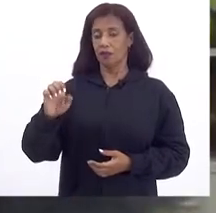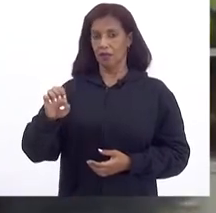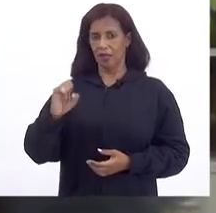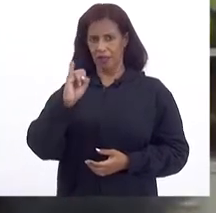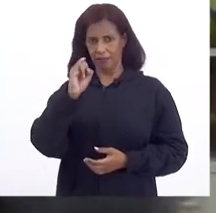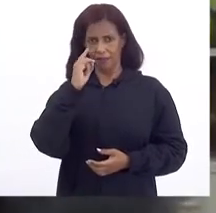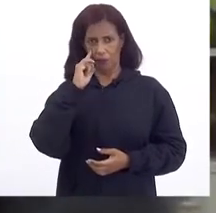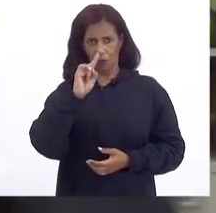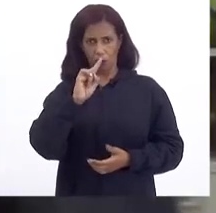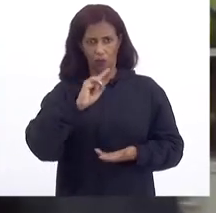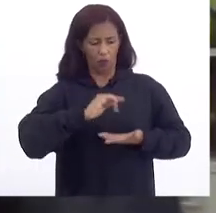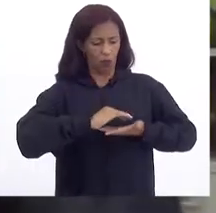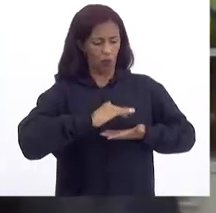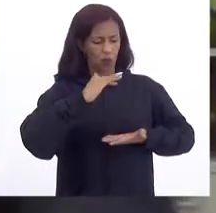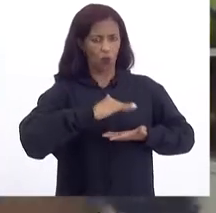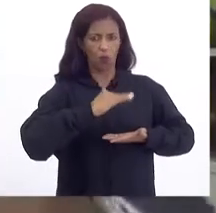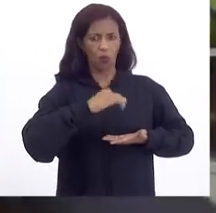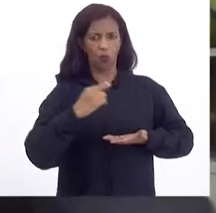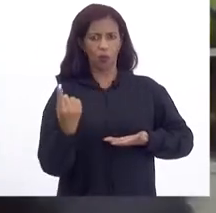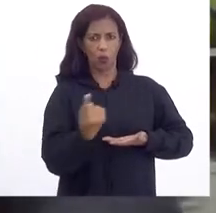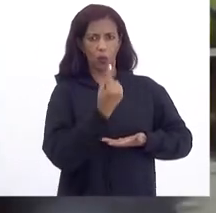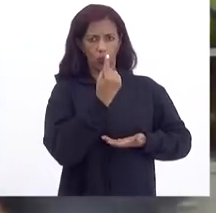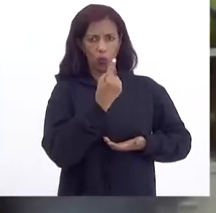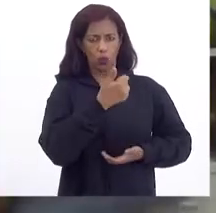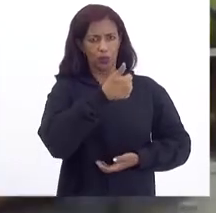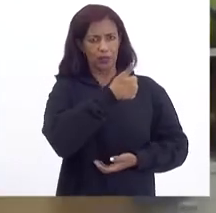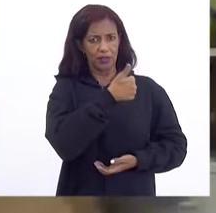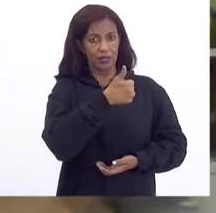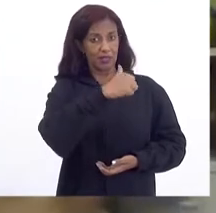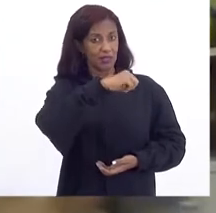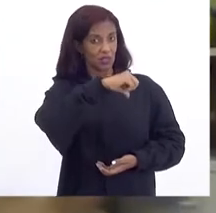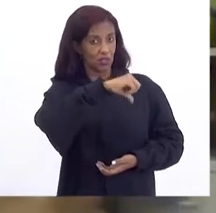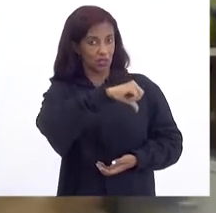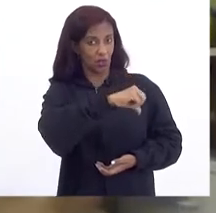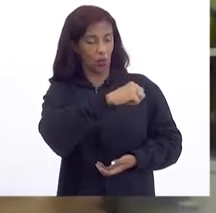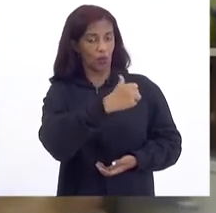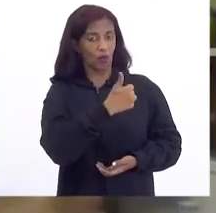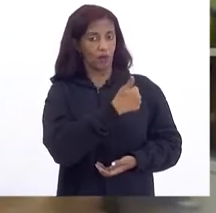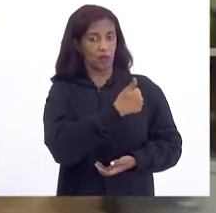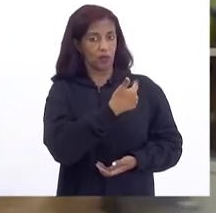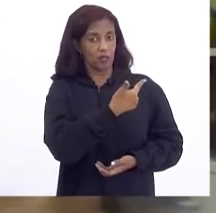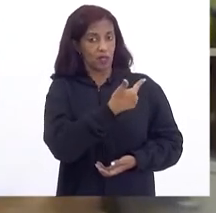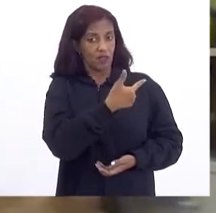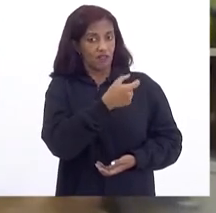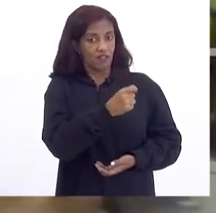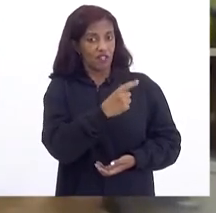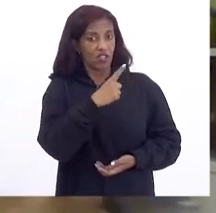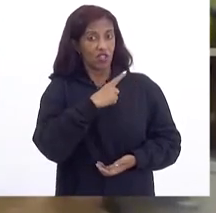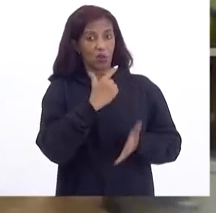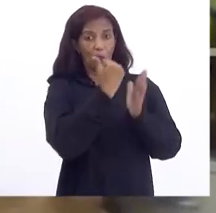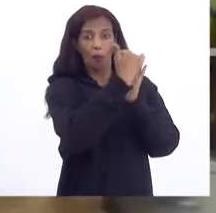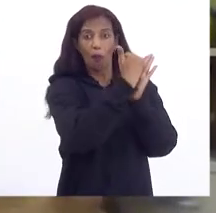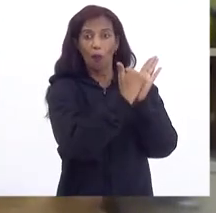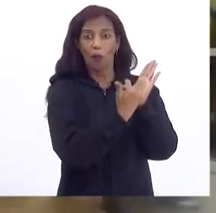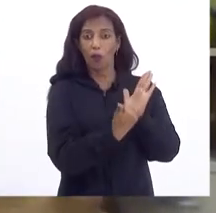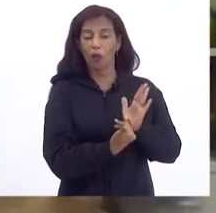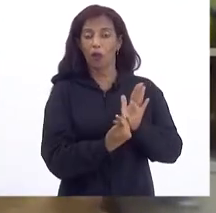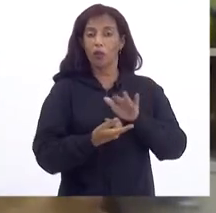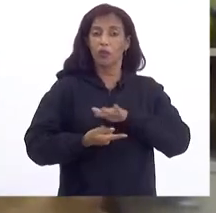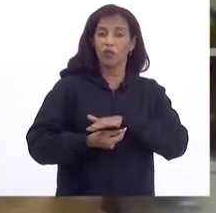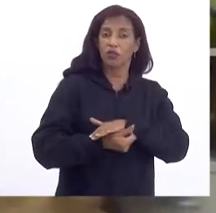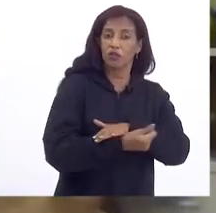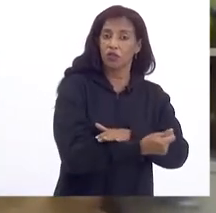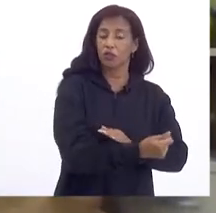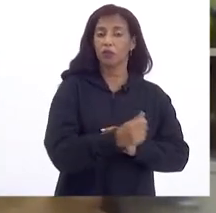olhada No volume 1 Página 119 E 120 Nós temos lá Todos os programas De investimento Da